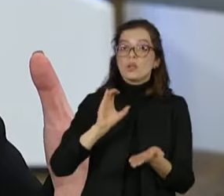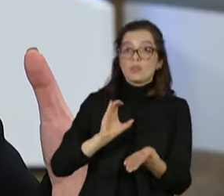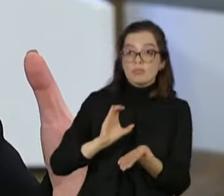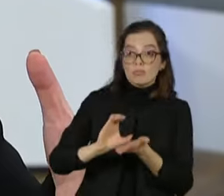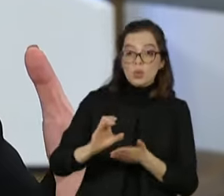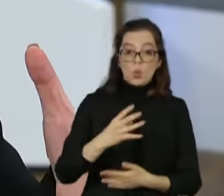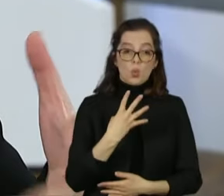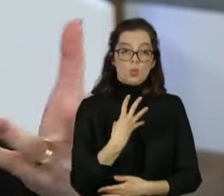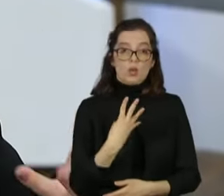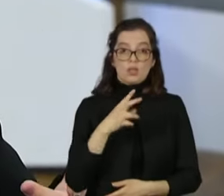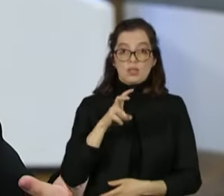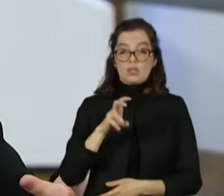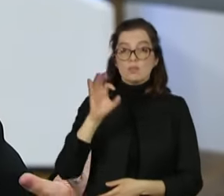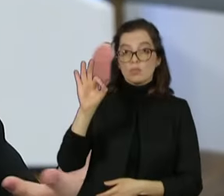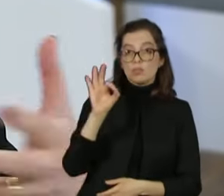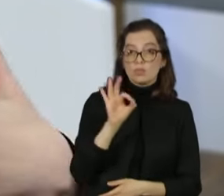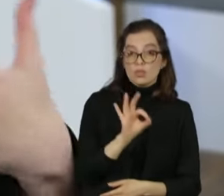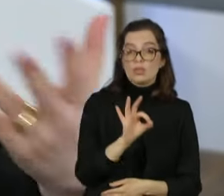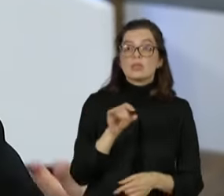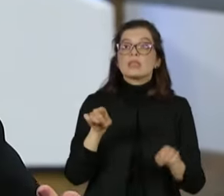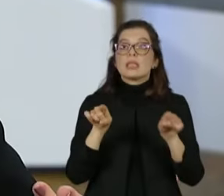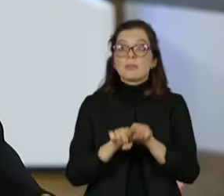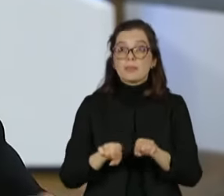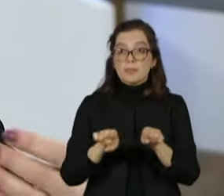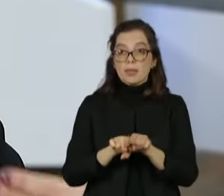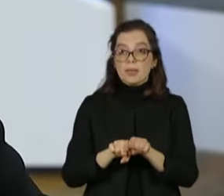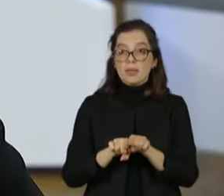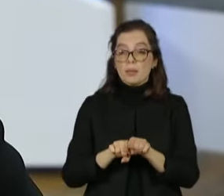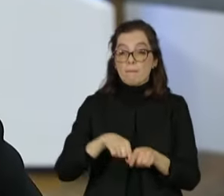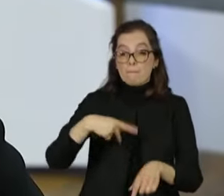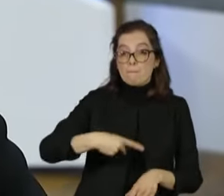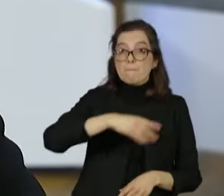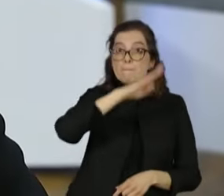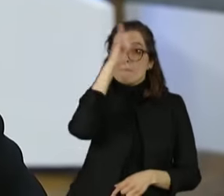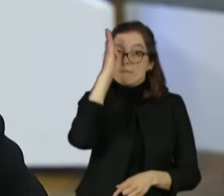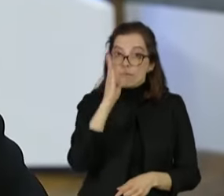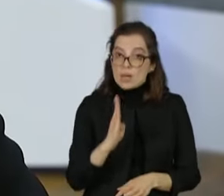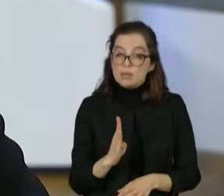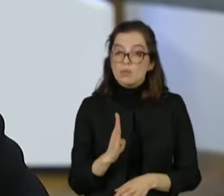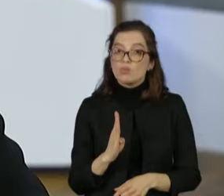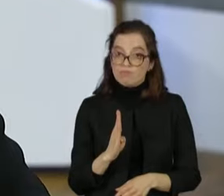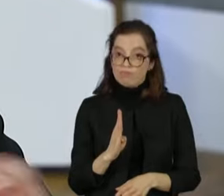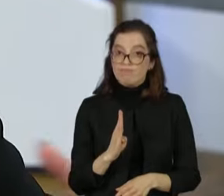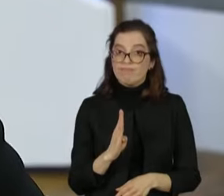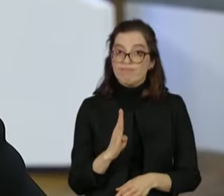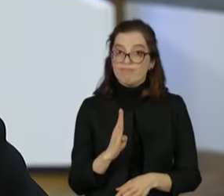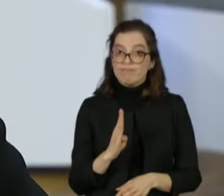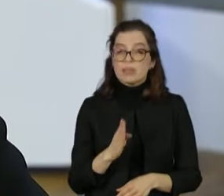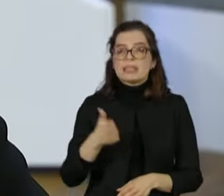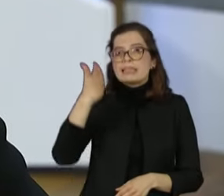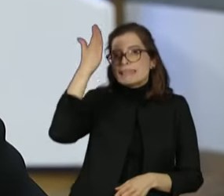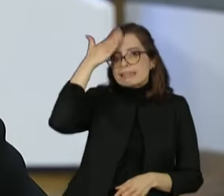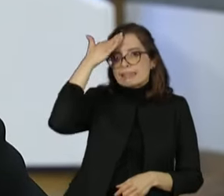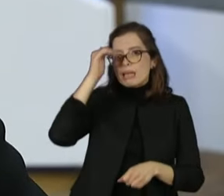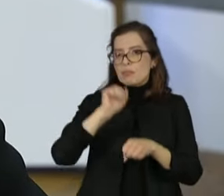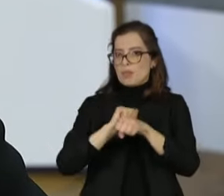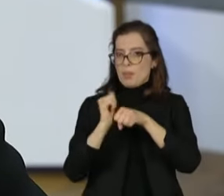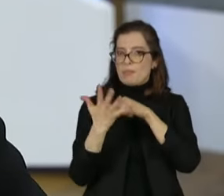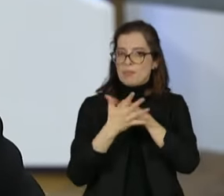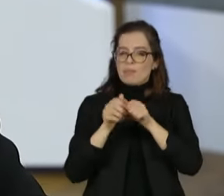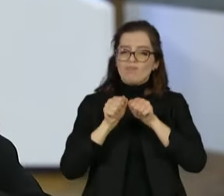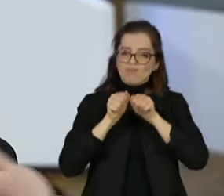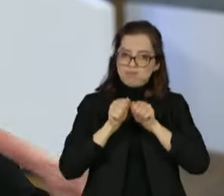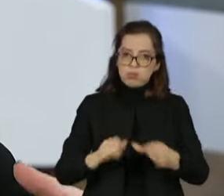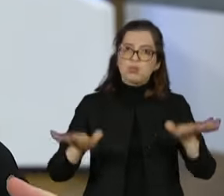nós não podemos esquecer, e isso é social, nós não podemos esquecer que a pandemia, ela deixou um gargalo muito